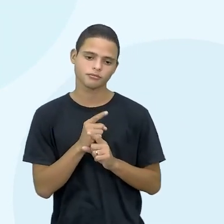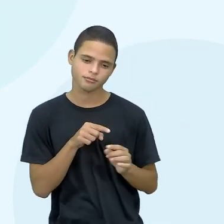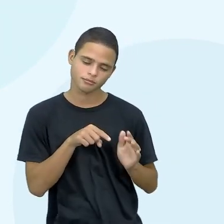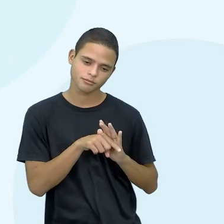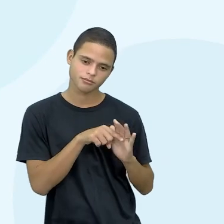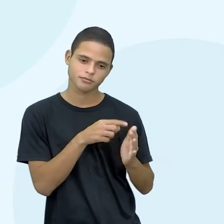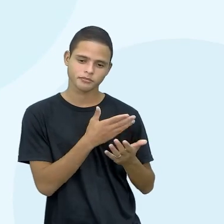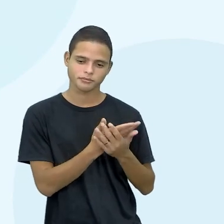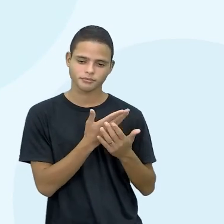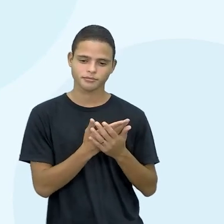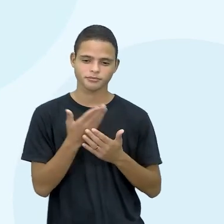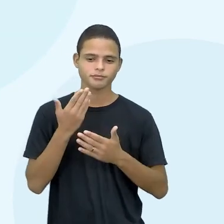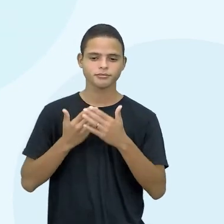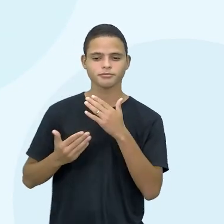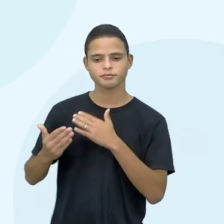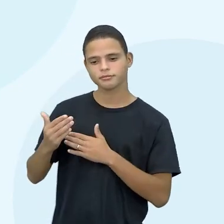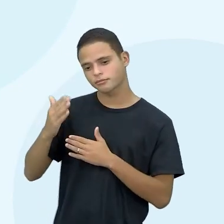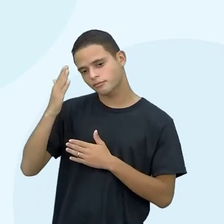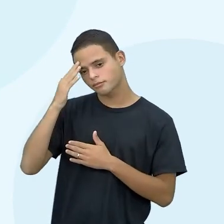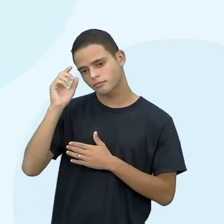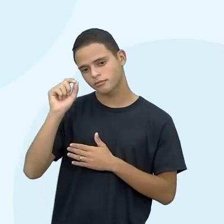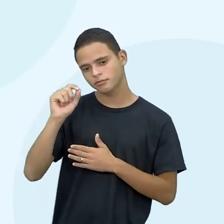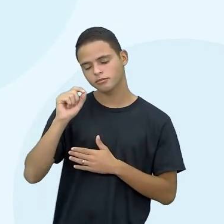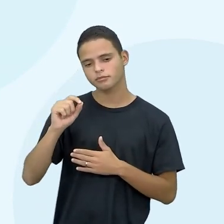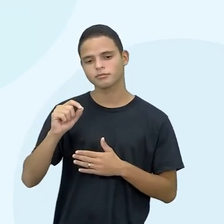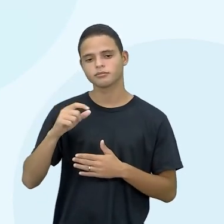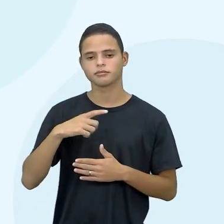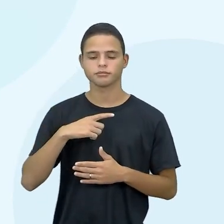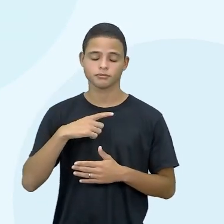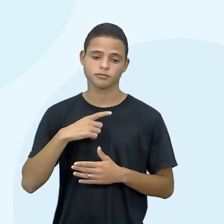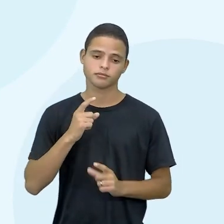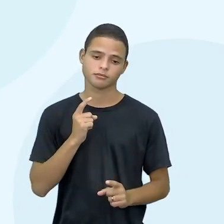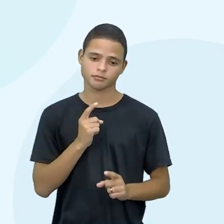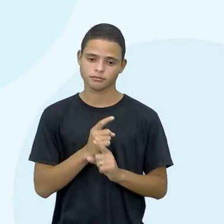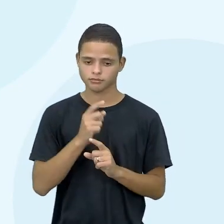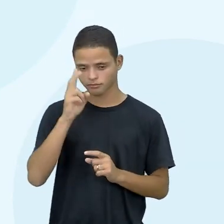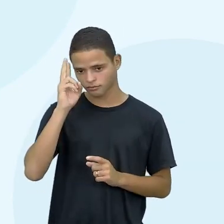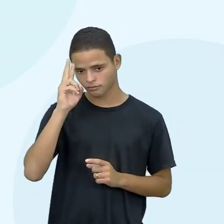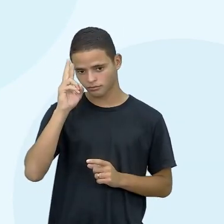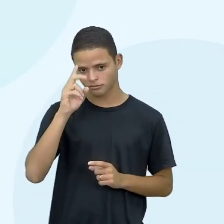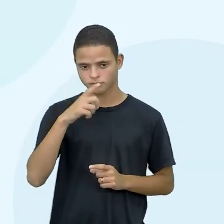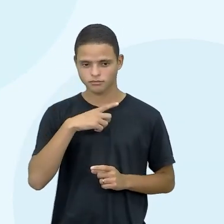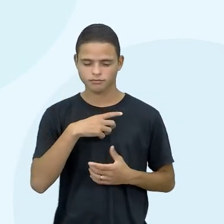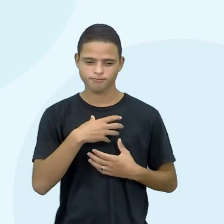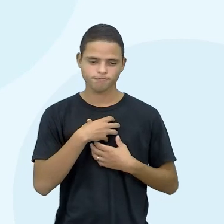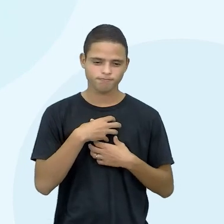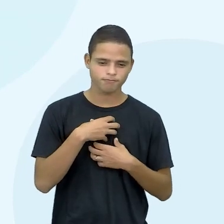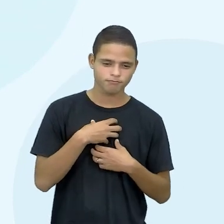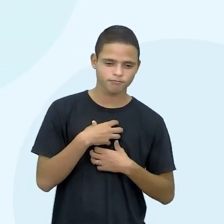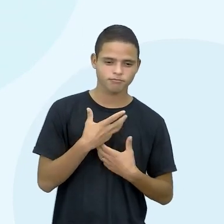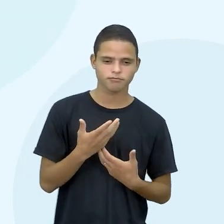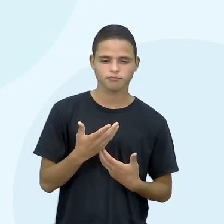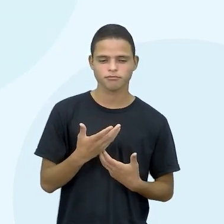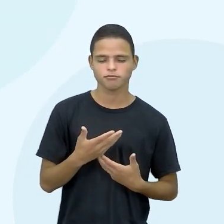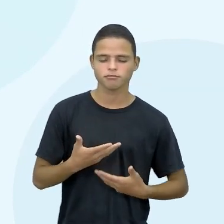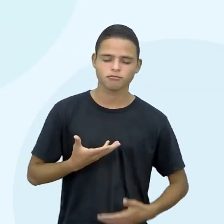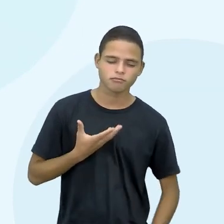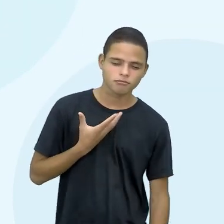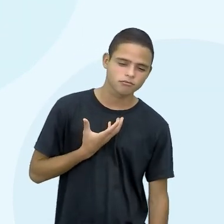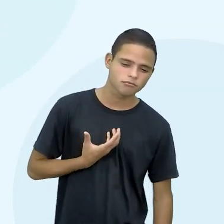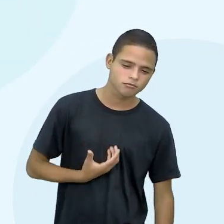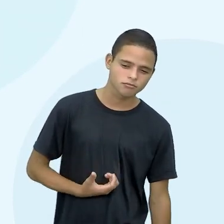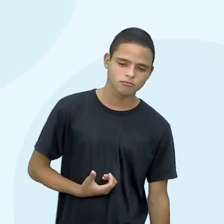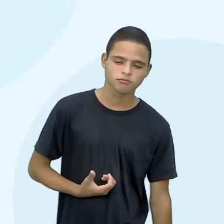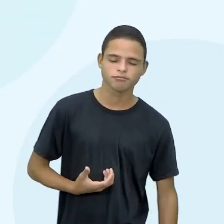começo, né, para saber aí o que que ela tinha, né, lembrem-se que ela apresentava, né, aquela fadiga e